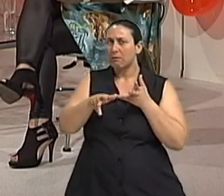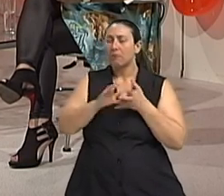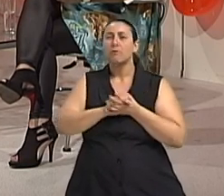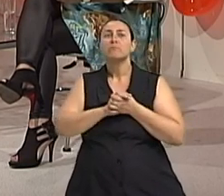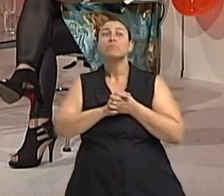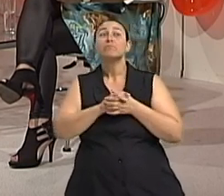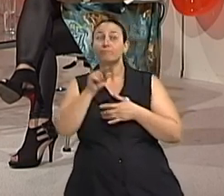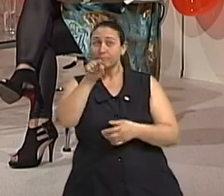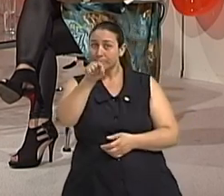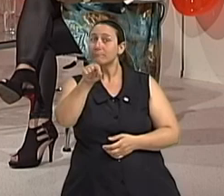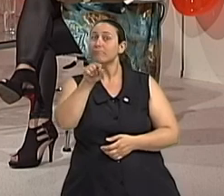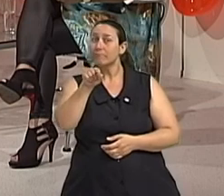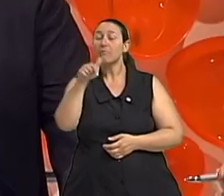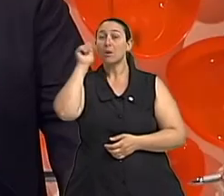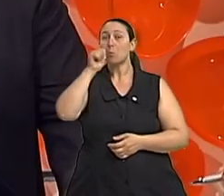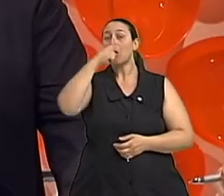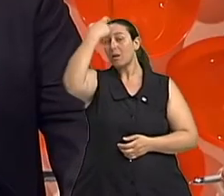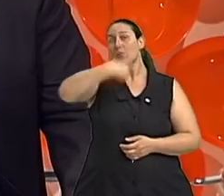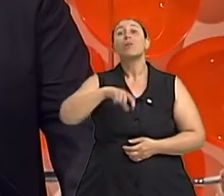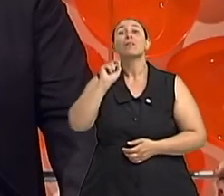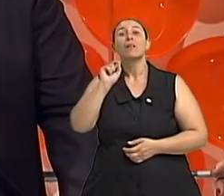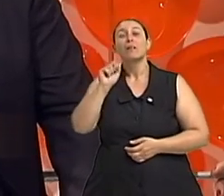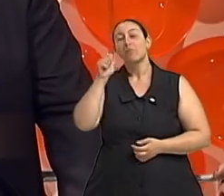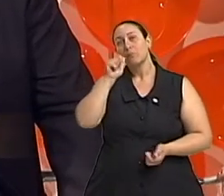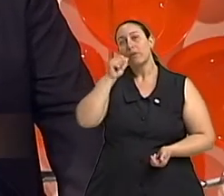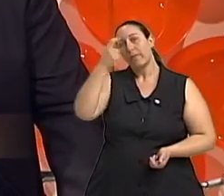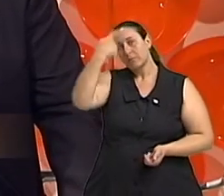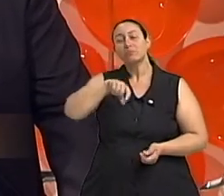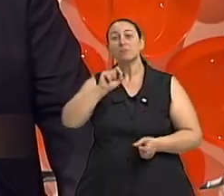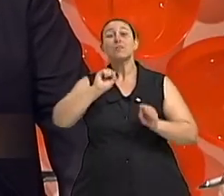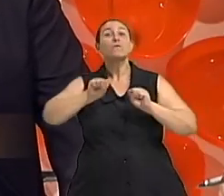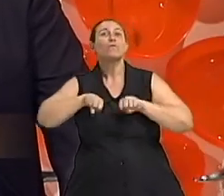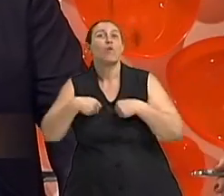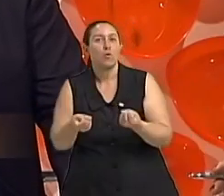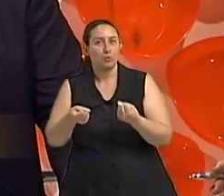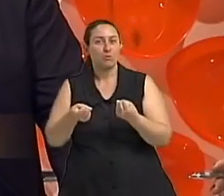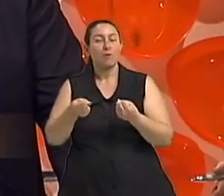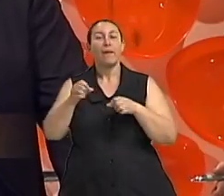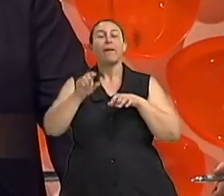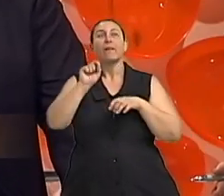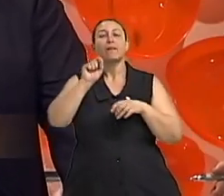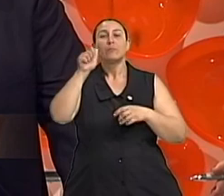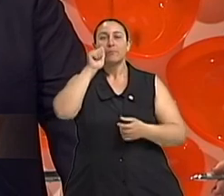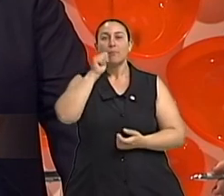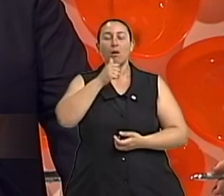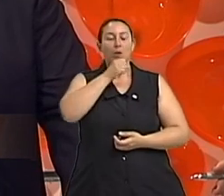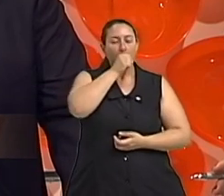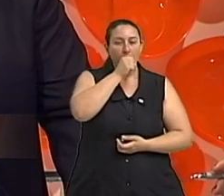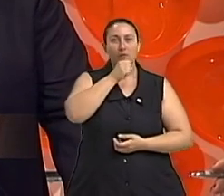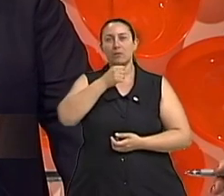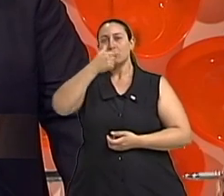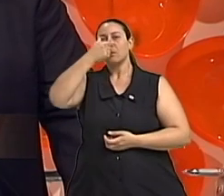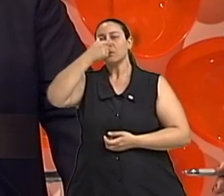mais clássicas de incontinência da mulher que é a incontinência ao esforço é na tosse, no espirro, numa